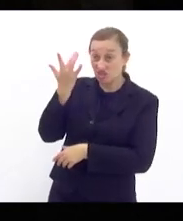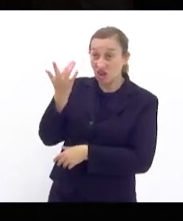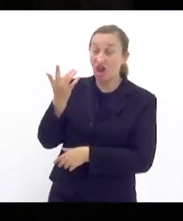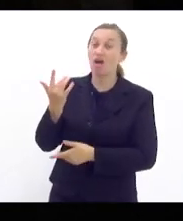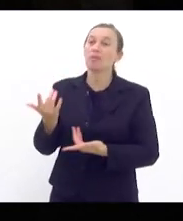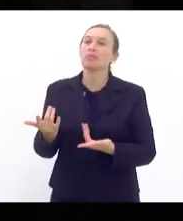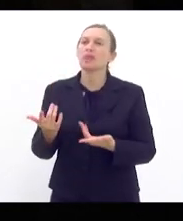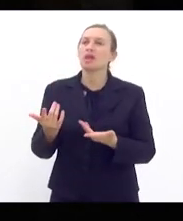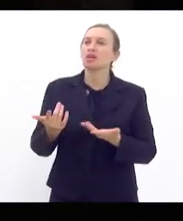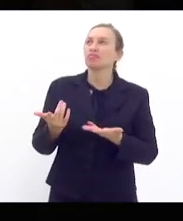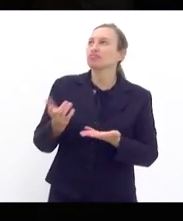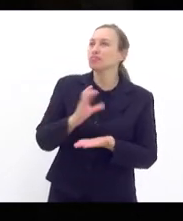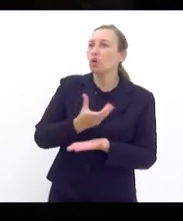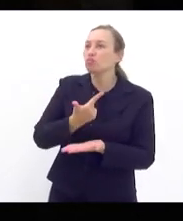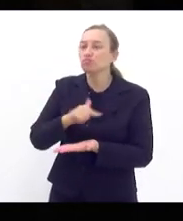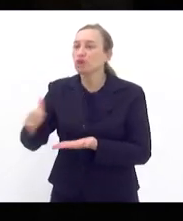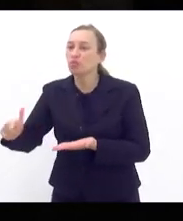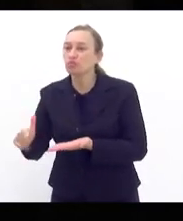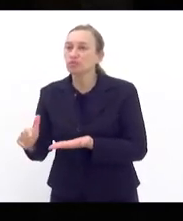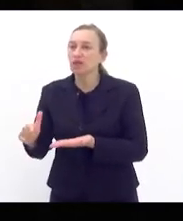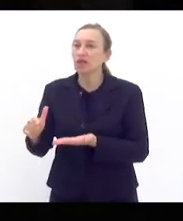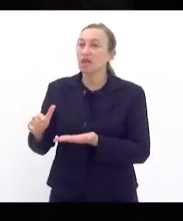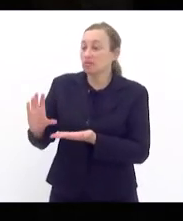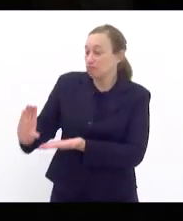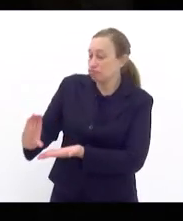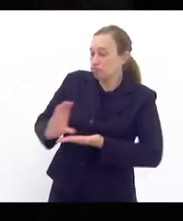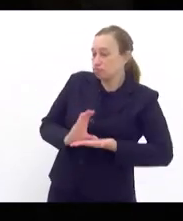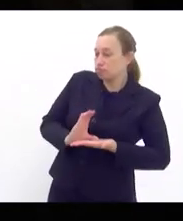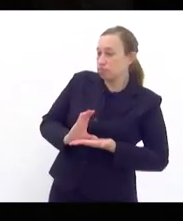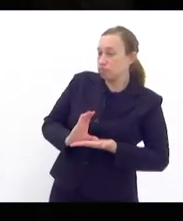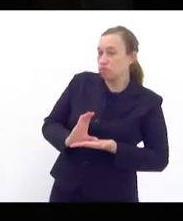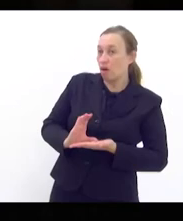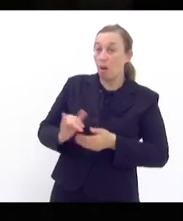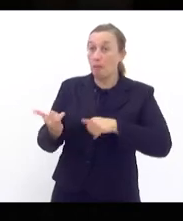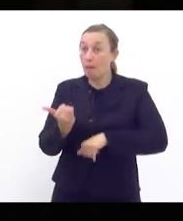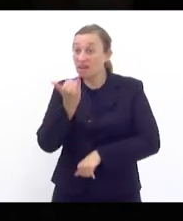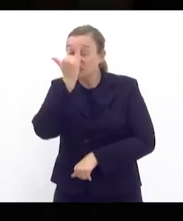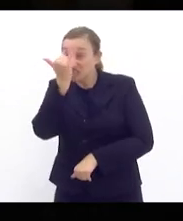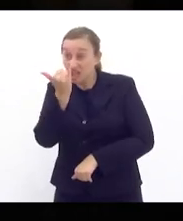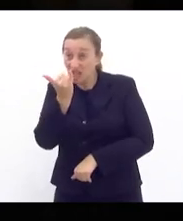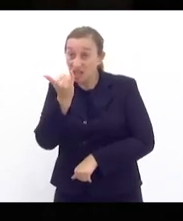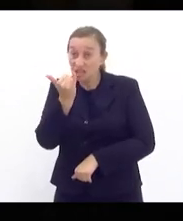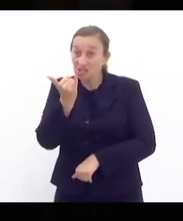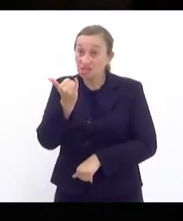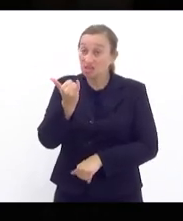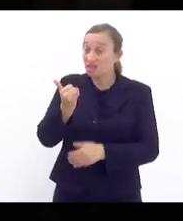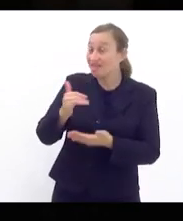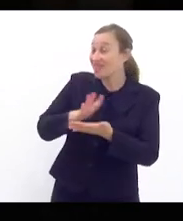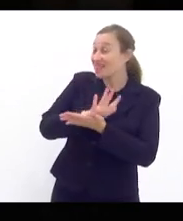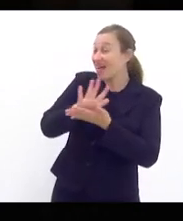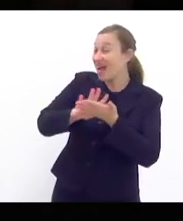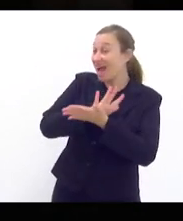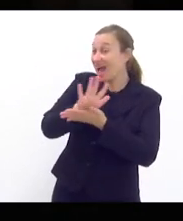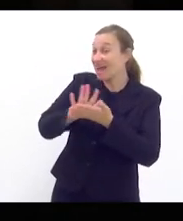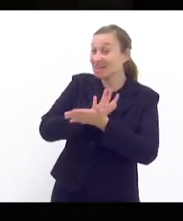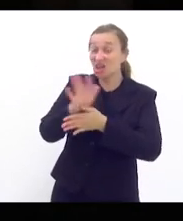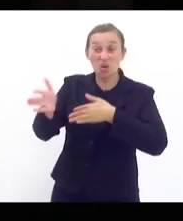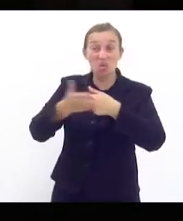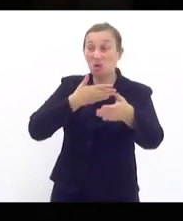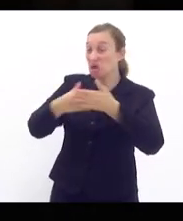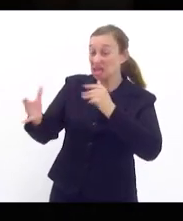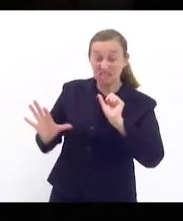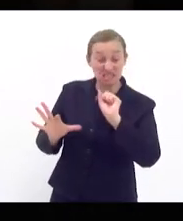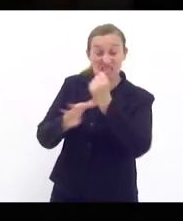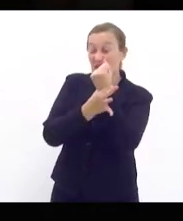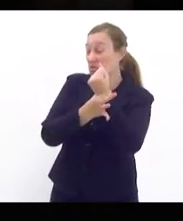caso de acidentes para caso de doenças sem abosentadoria sem itens de proteção de segurança sem qualquer proteção